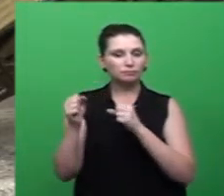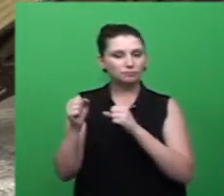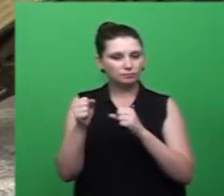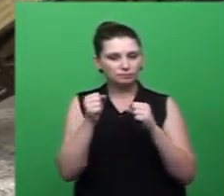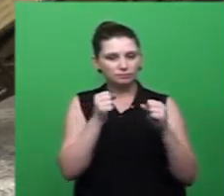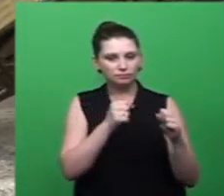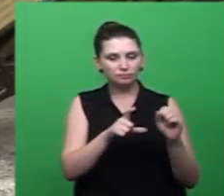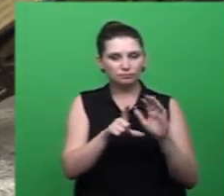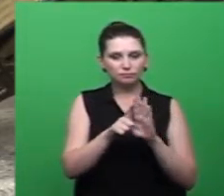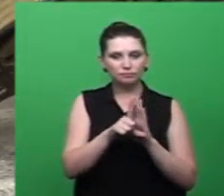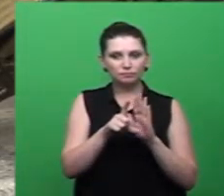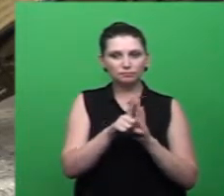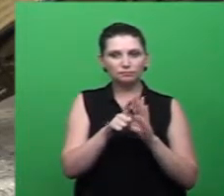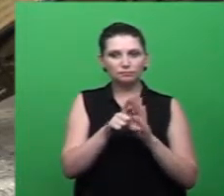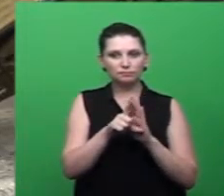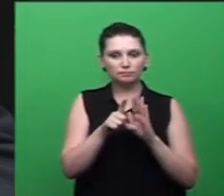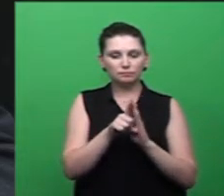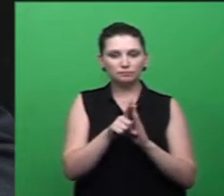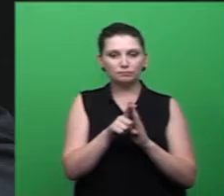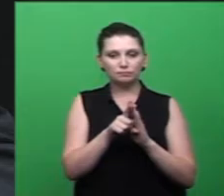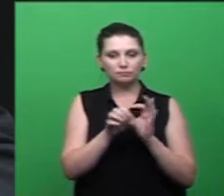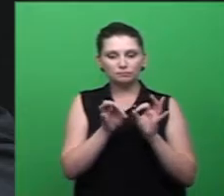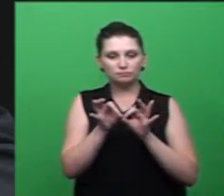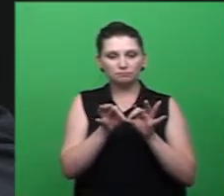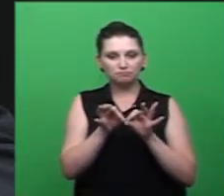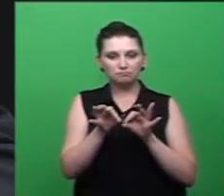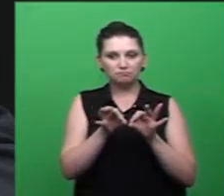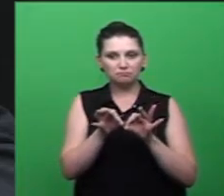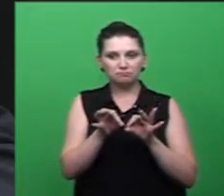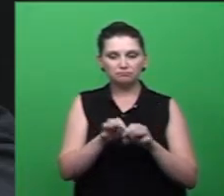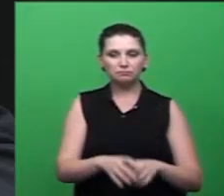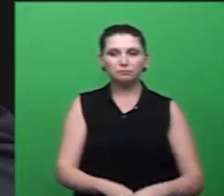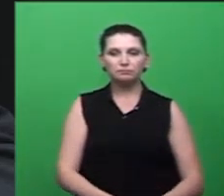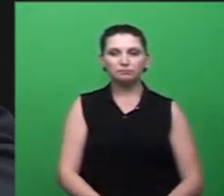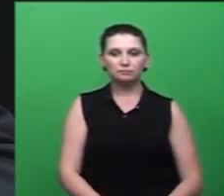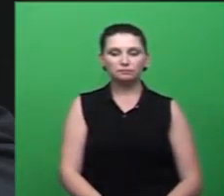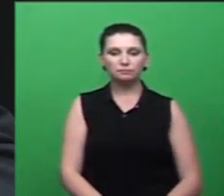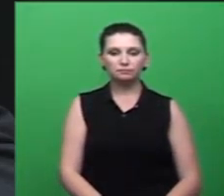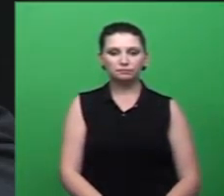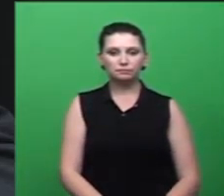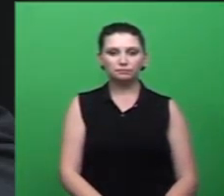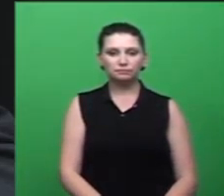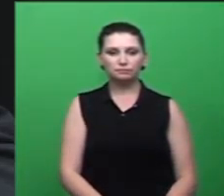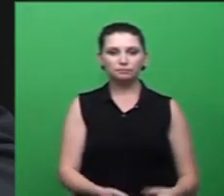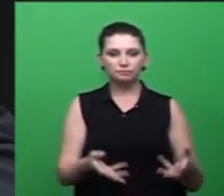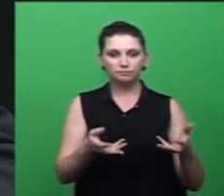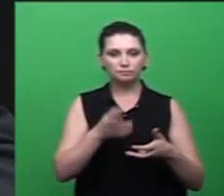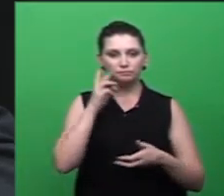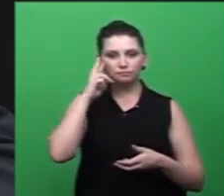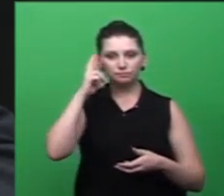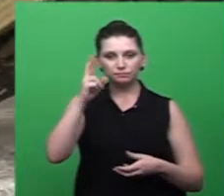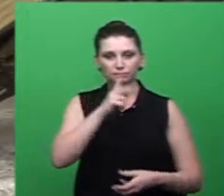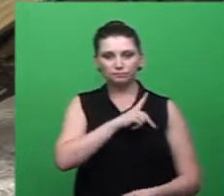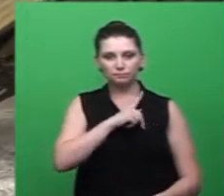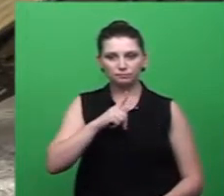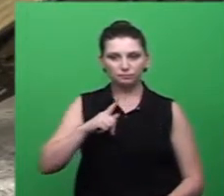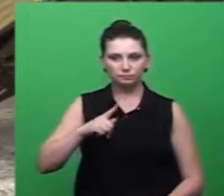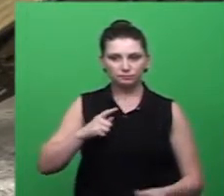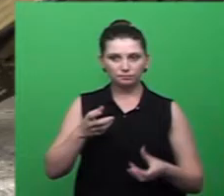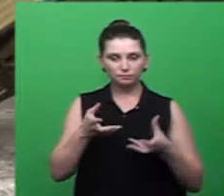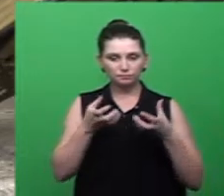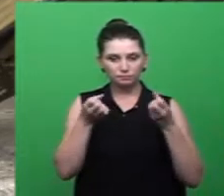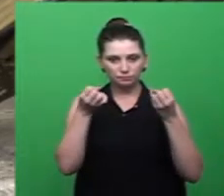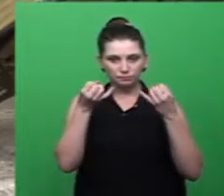assinado Gabriel Búrigo López. Senhor presidente, cumprimentando cordialmente, dirijo-me a vossa